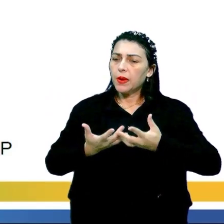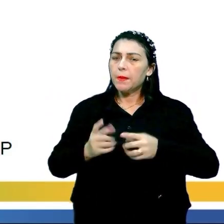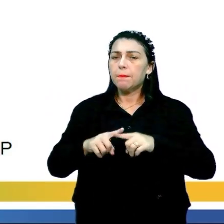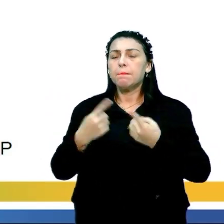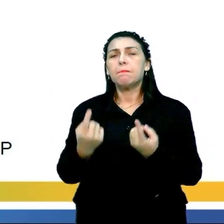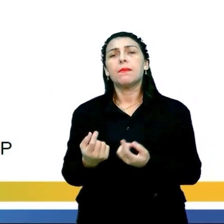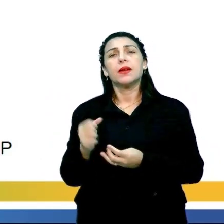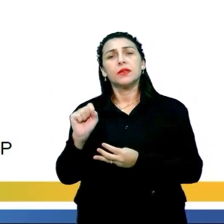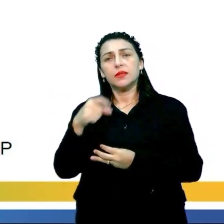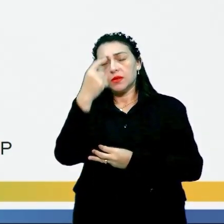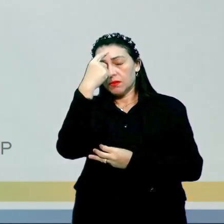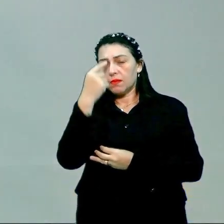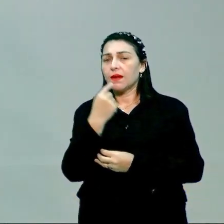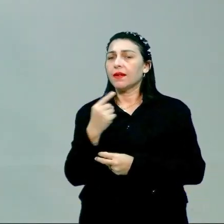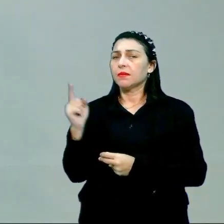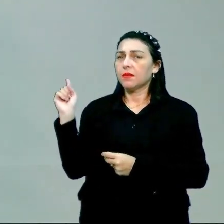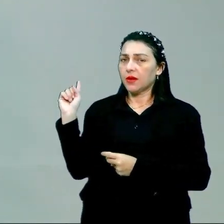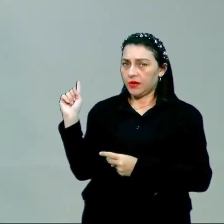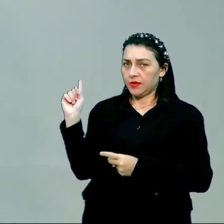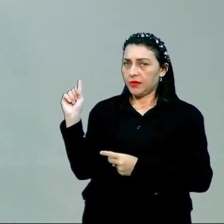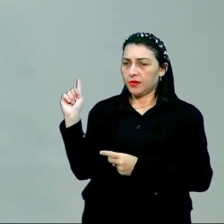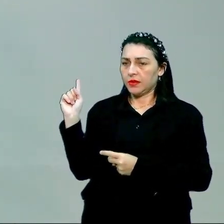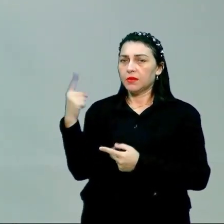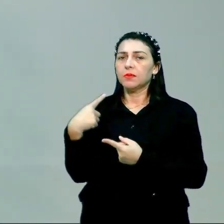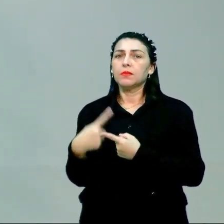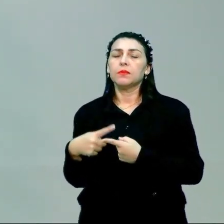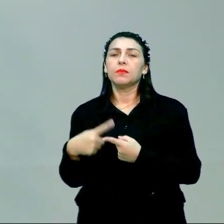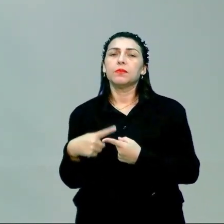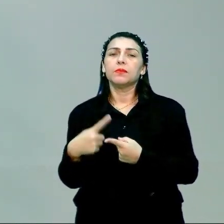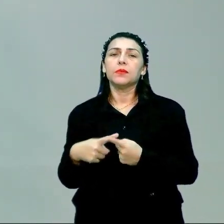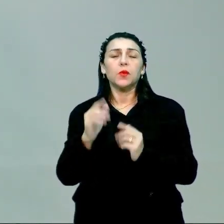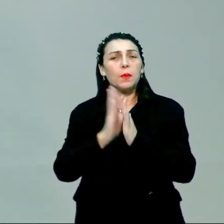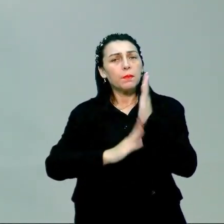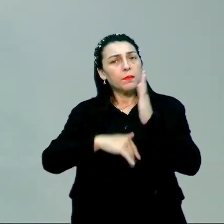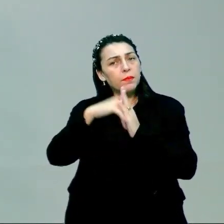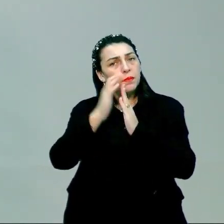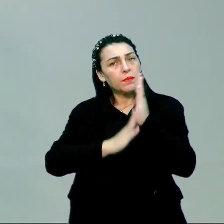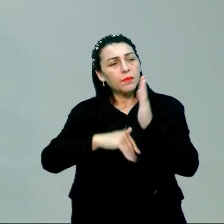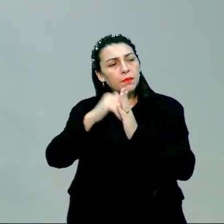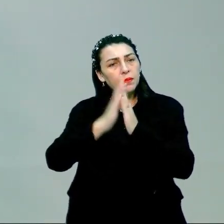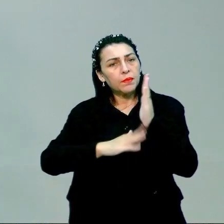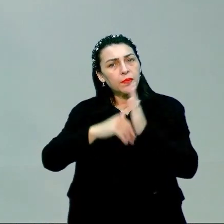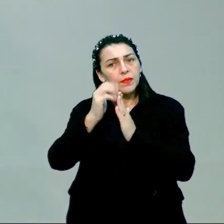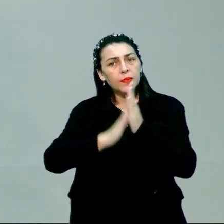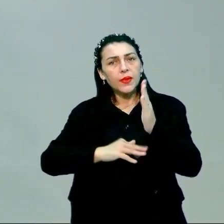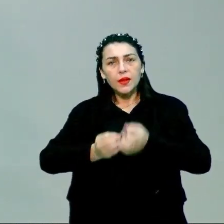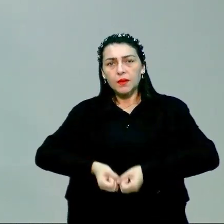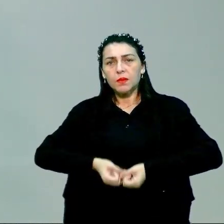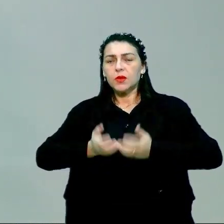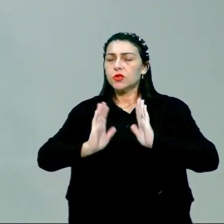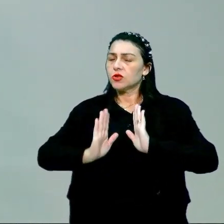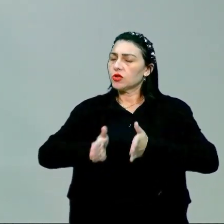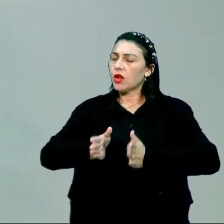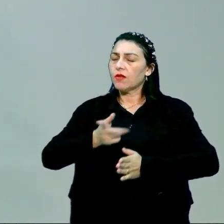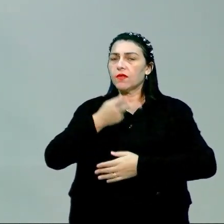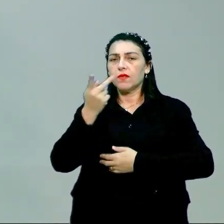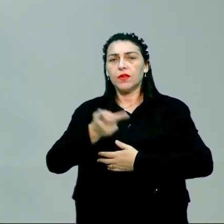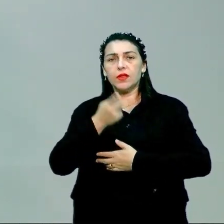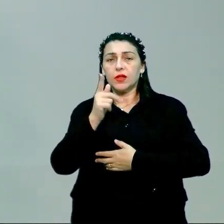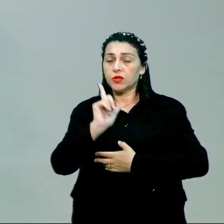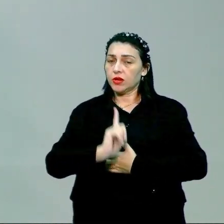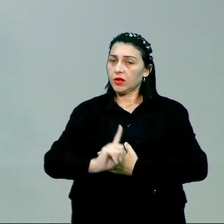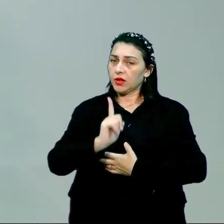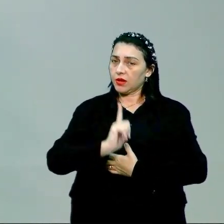uma obra, por que tem aí uma pintura, e não um poema, já que nós estamos falando de